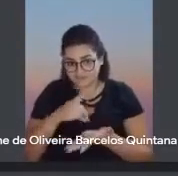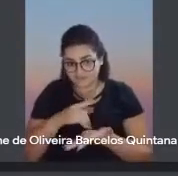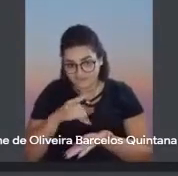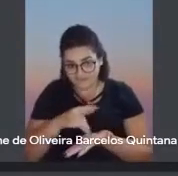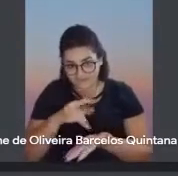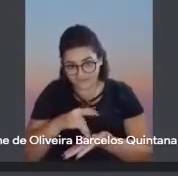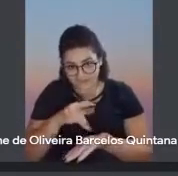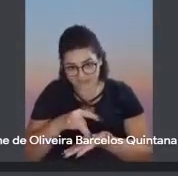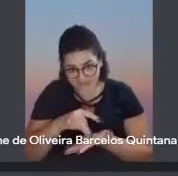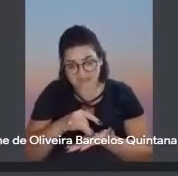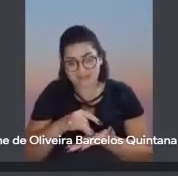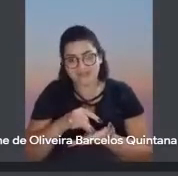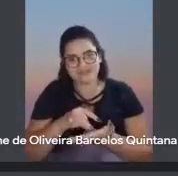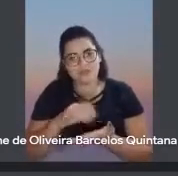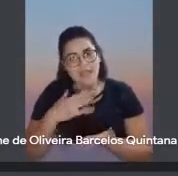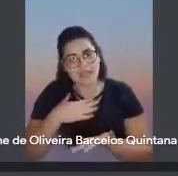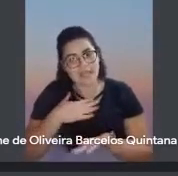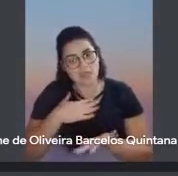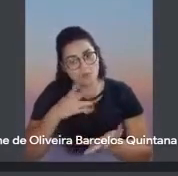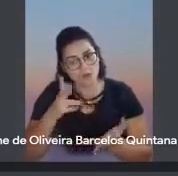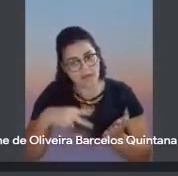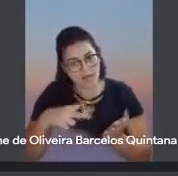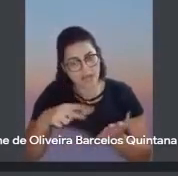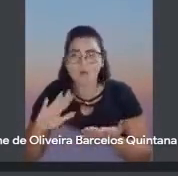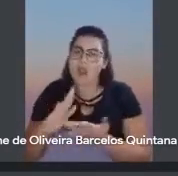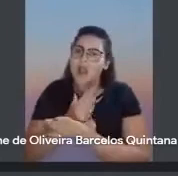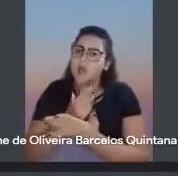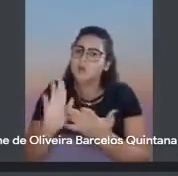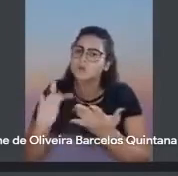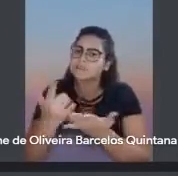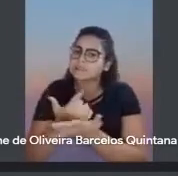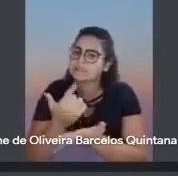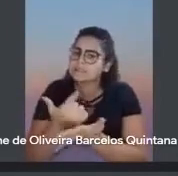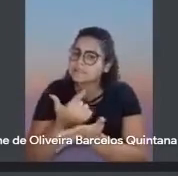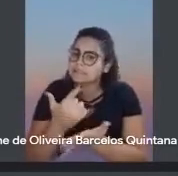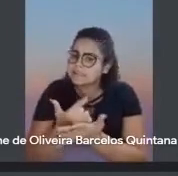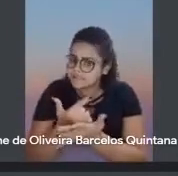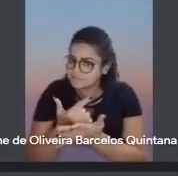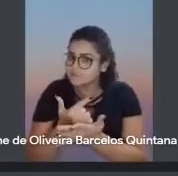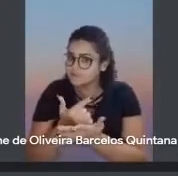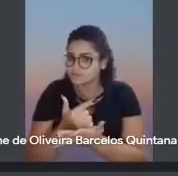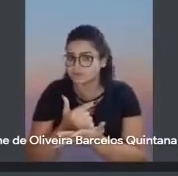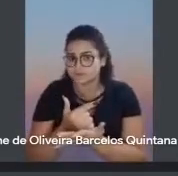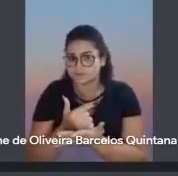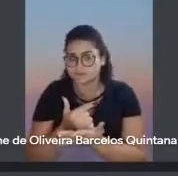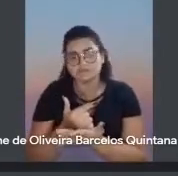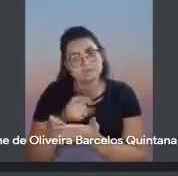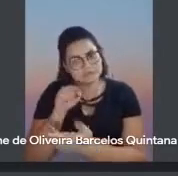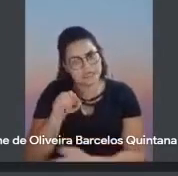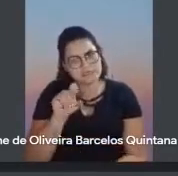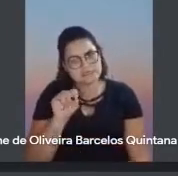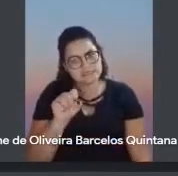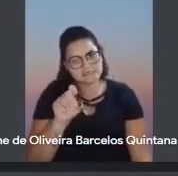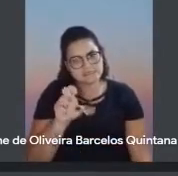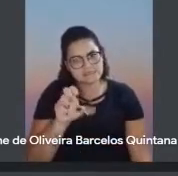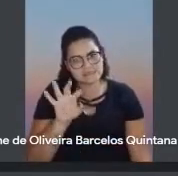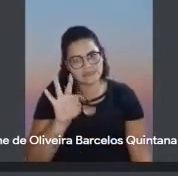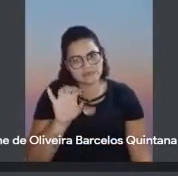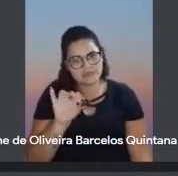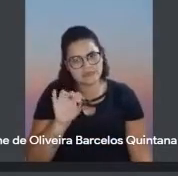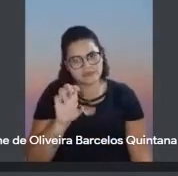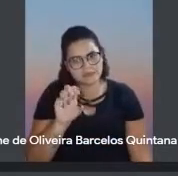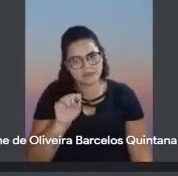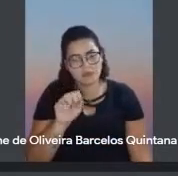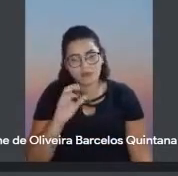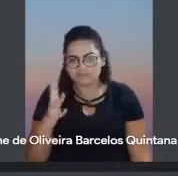assim, quando eu leio alguns livros, entre eles, os Sertões, é impressionante, porque